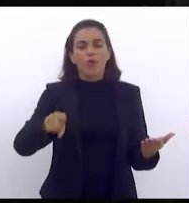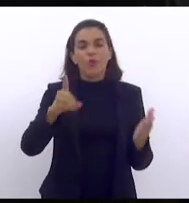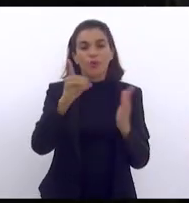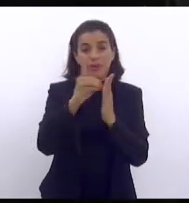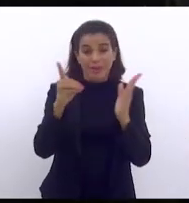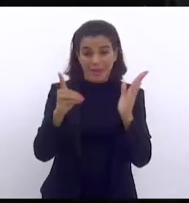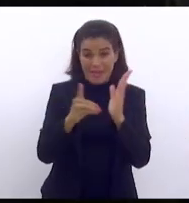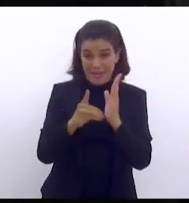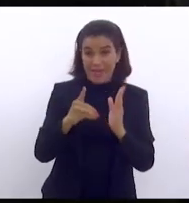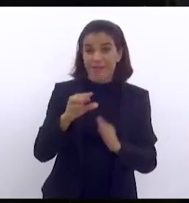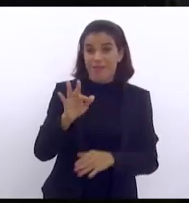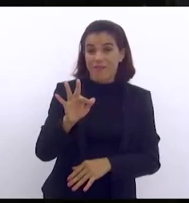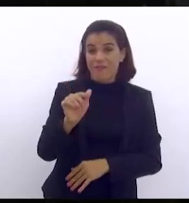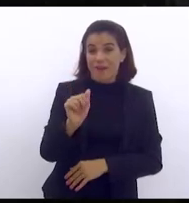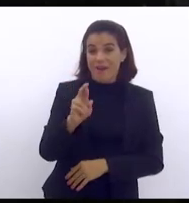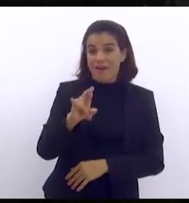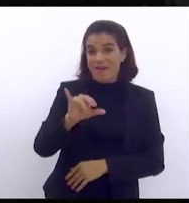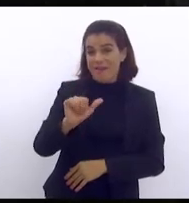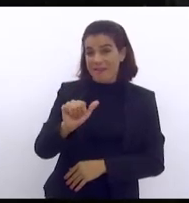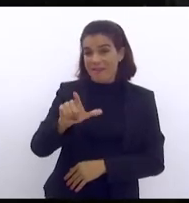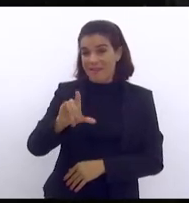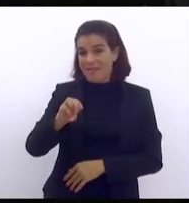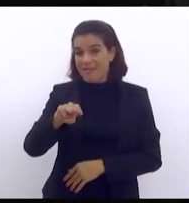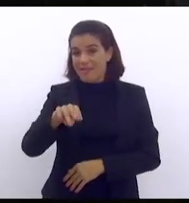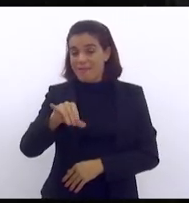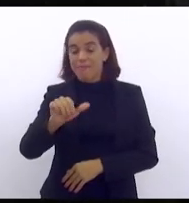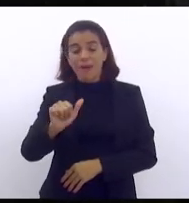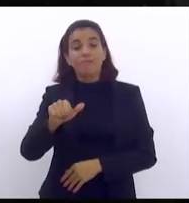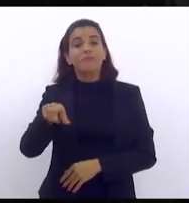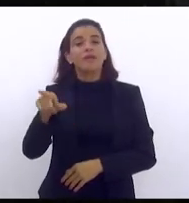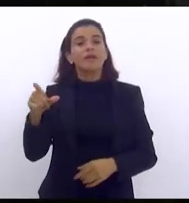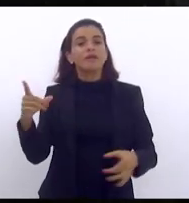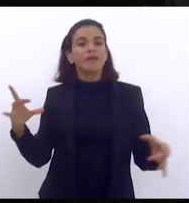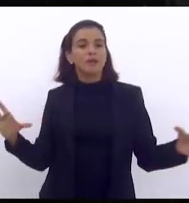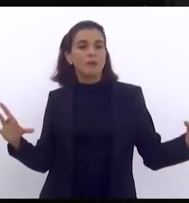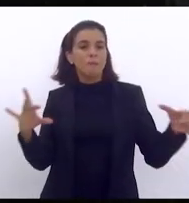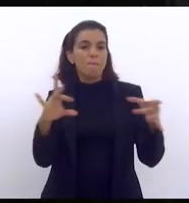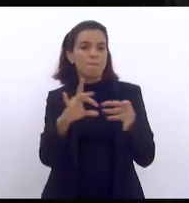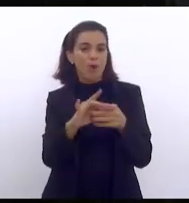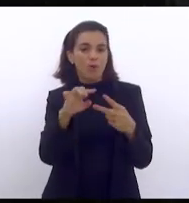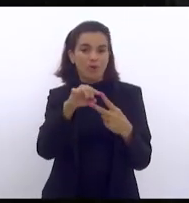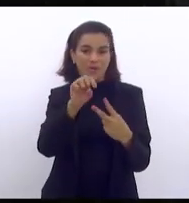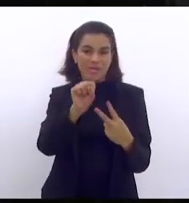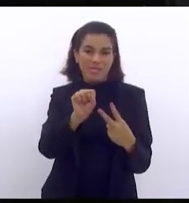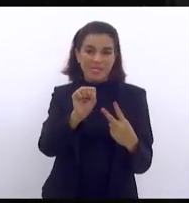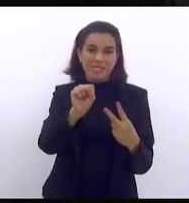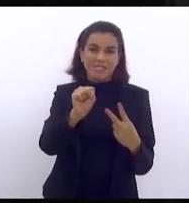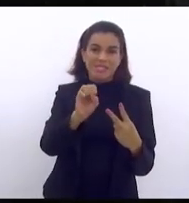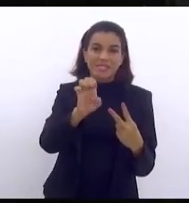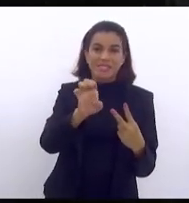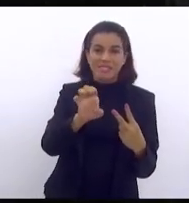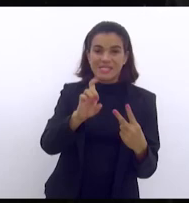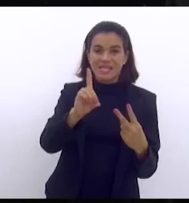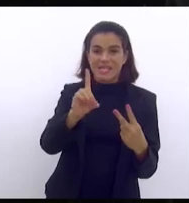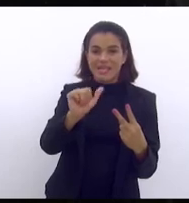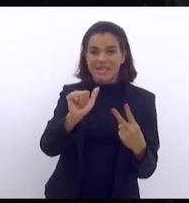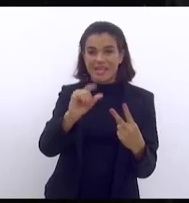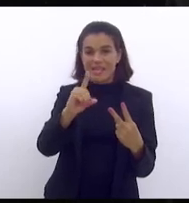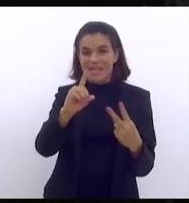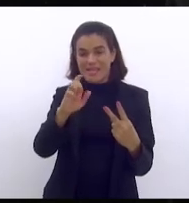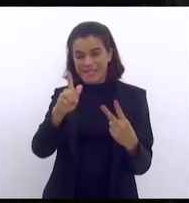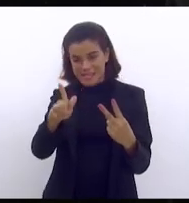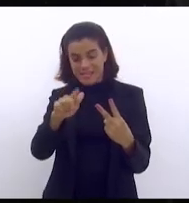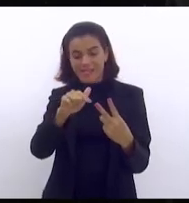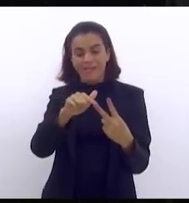que fundiu a CEDAG com a ESAG e com a